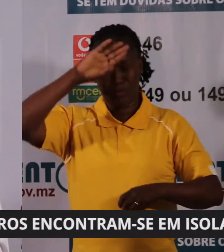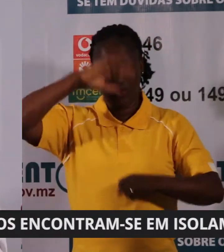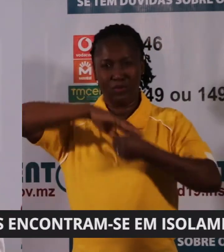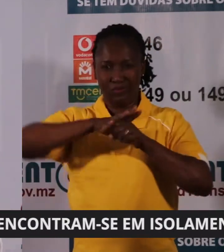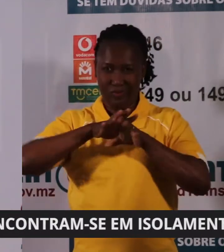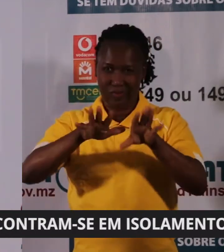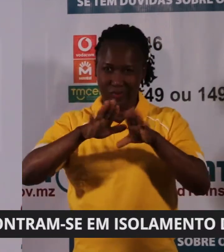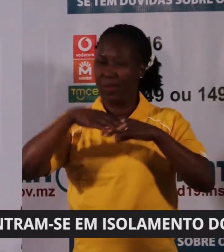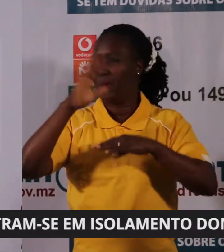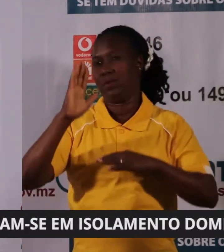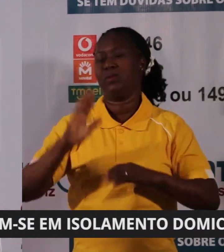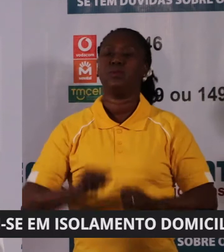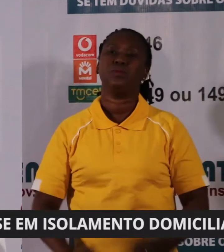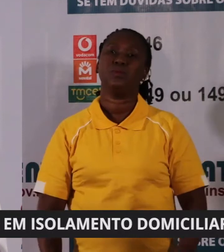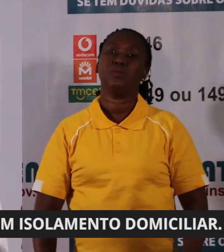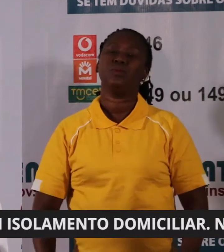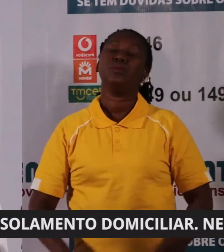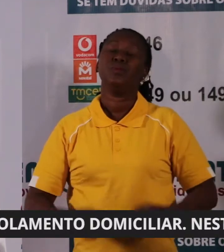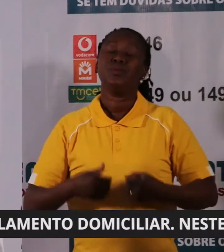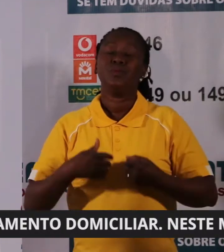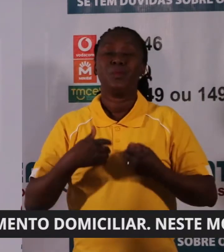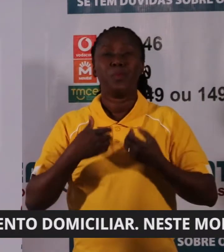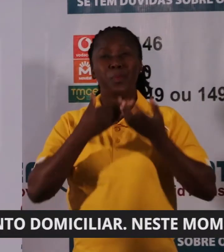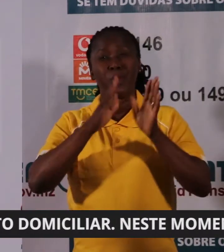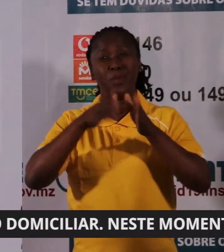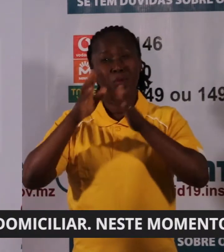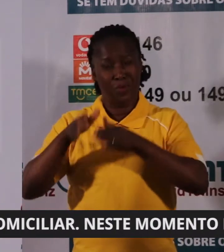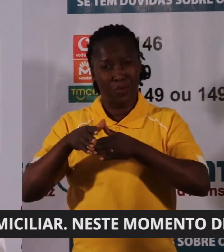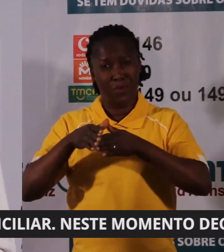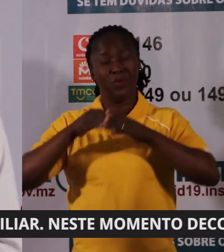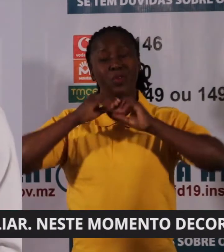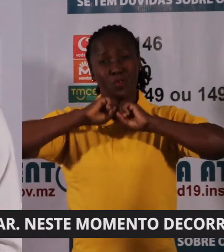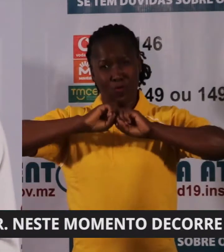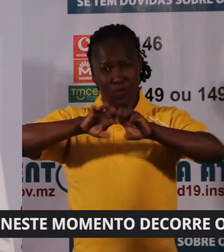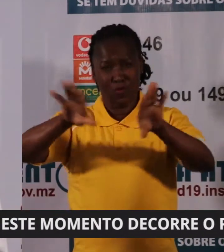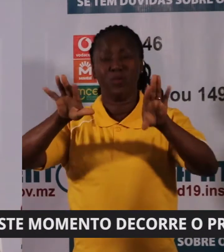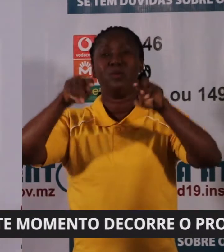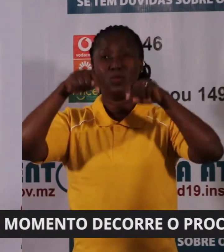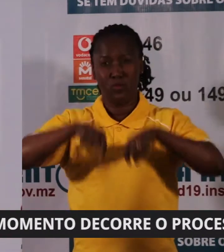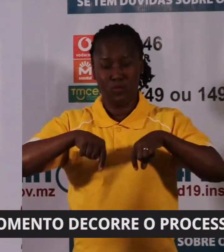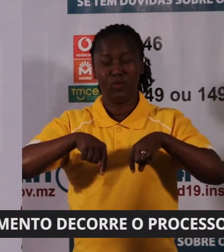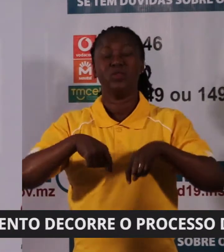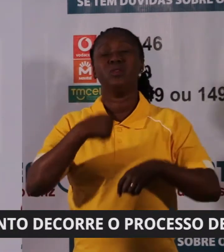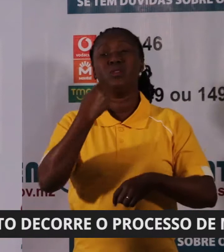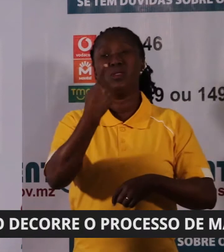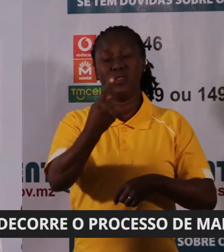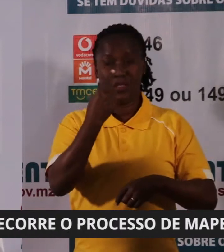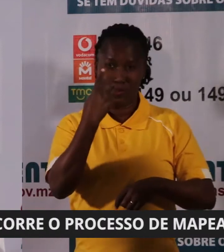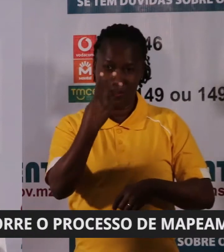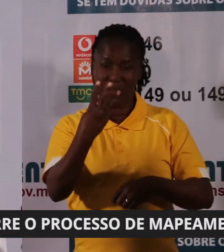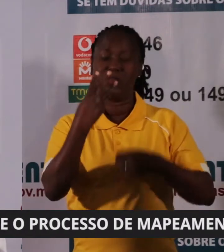Dos casos hoje reportados, 139